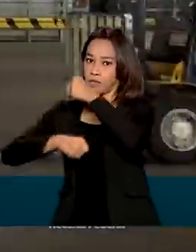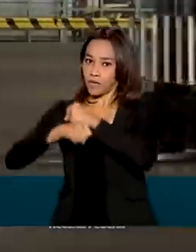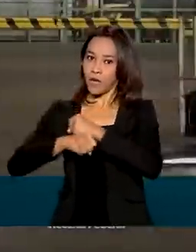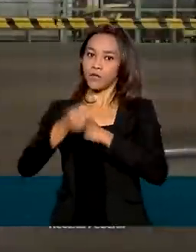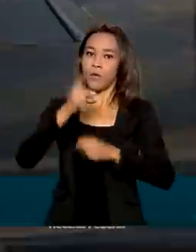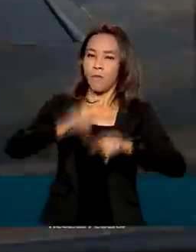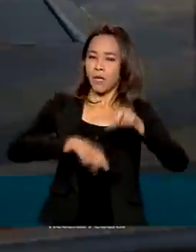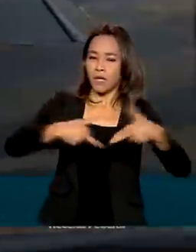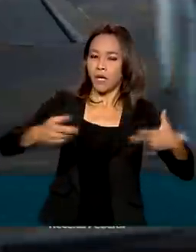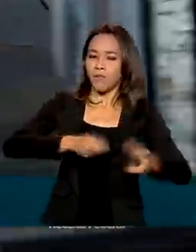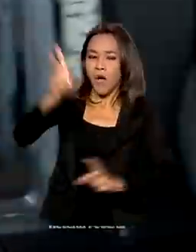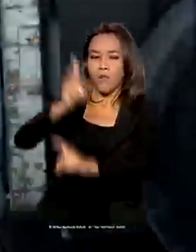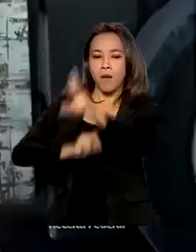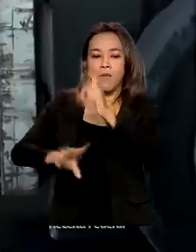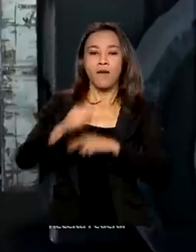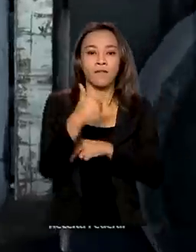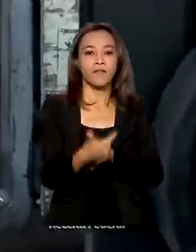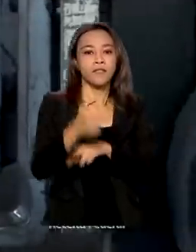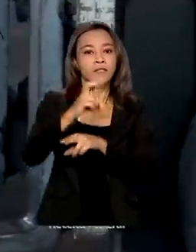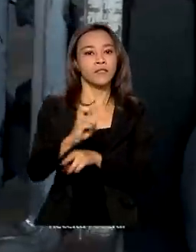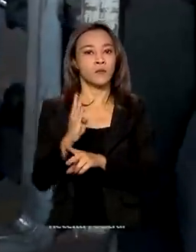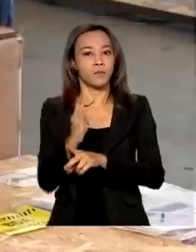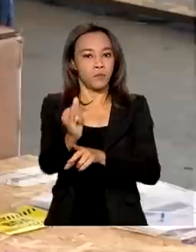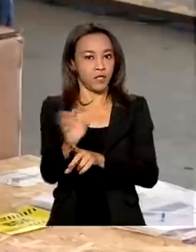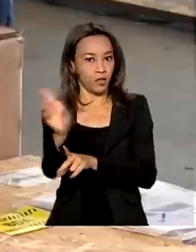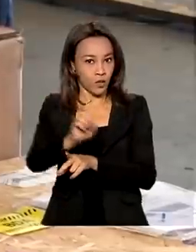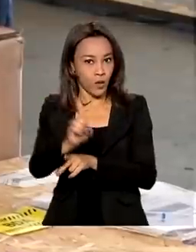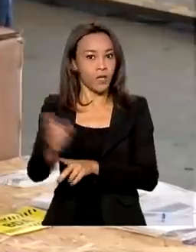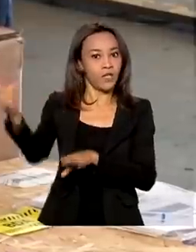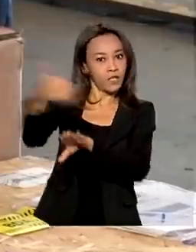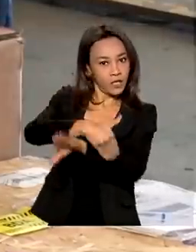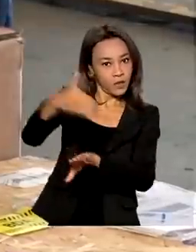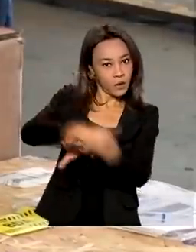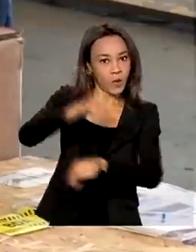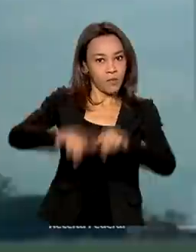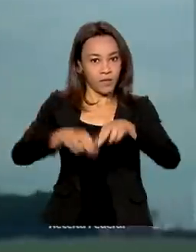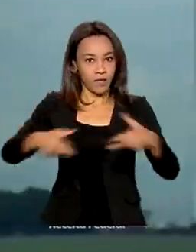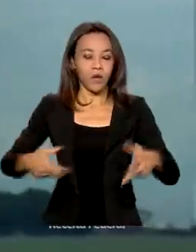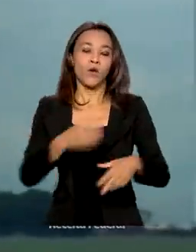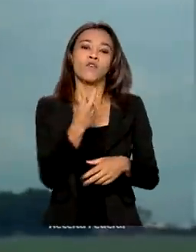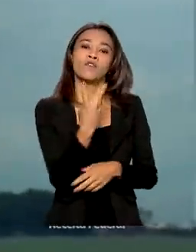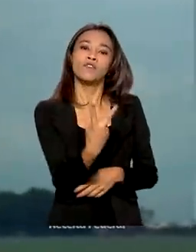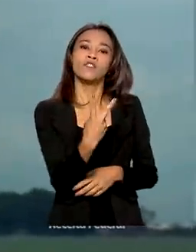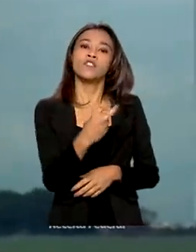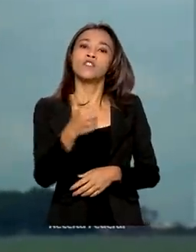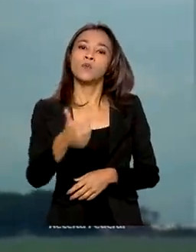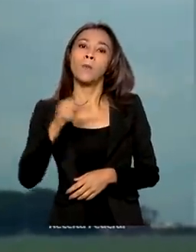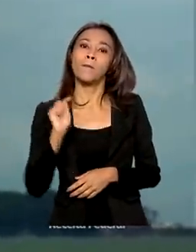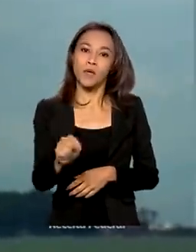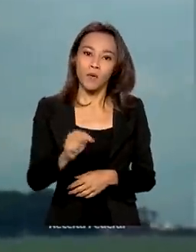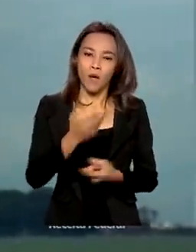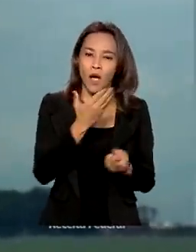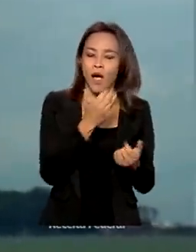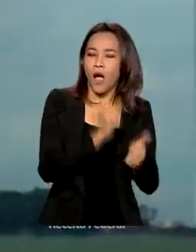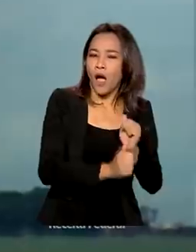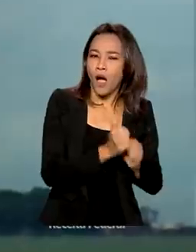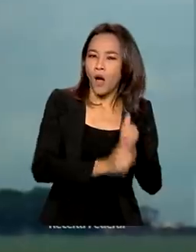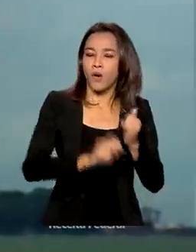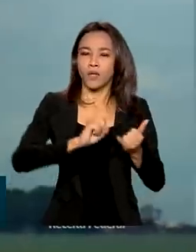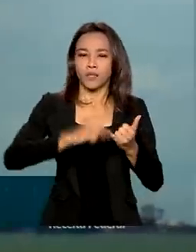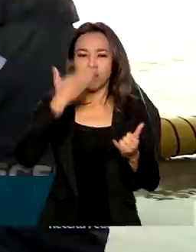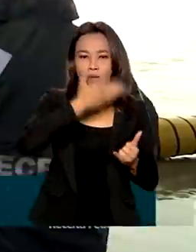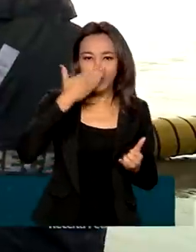totalizaram 25 milhões de dólares e importou 21 mil dólares. Arroz, açúcar e combustíveis